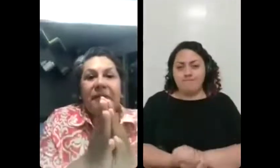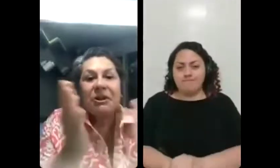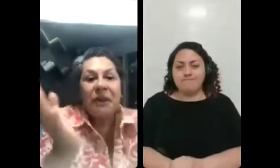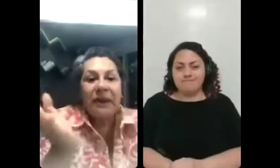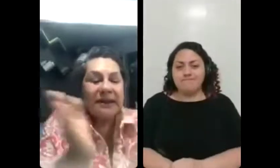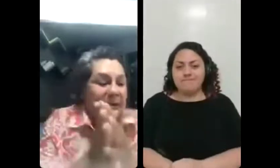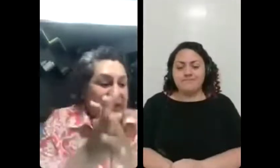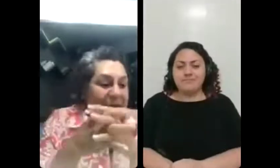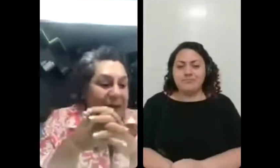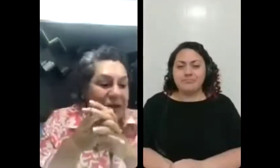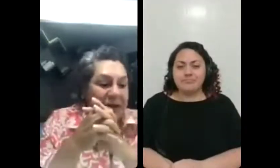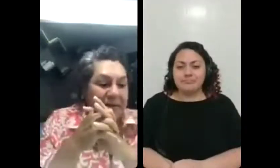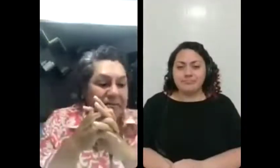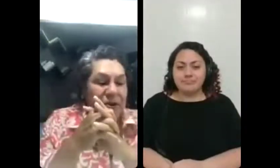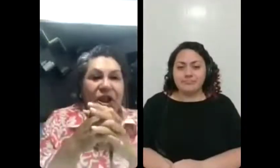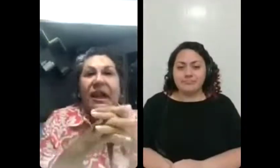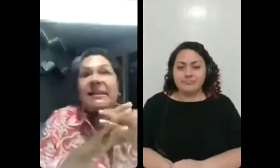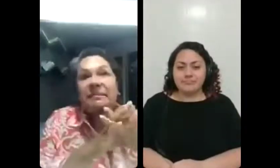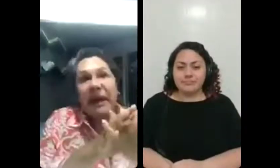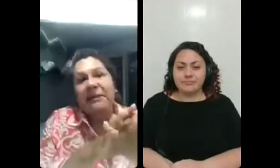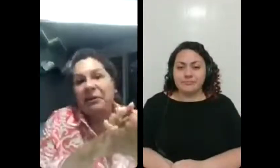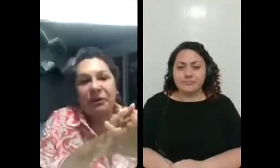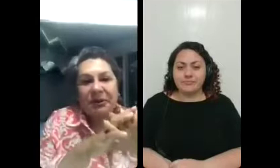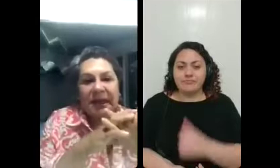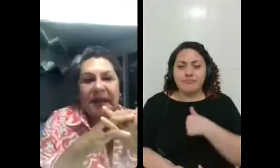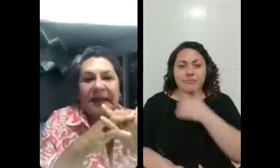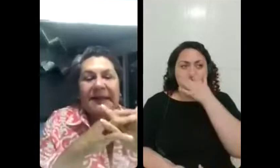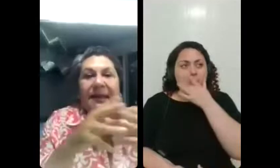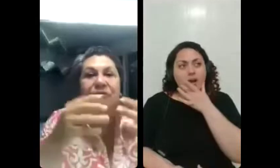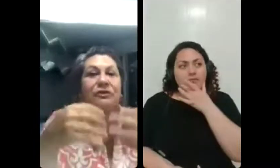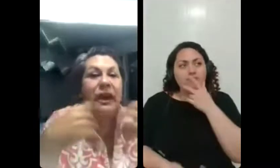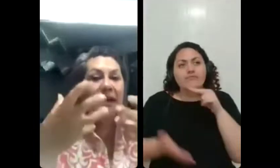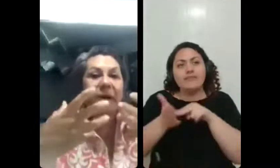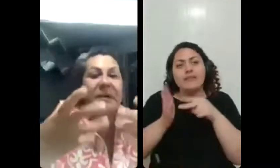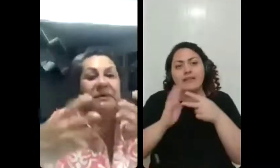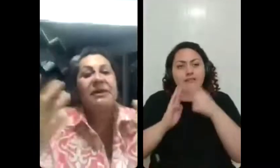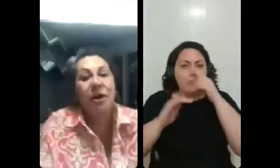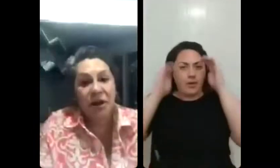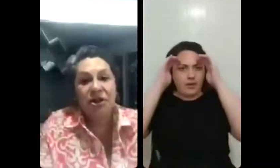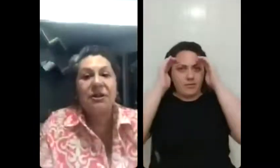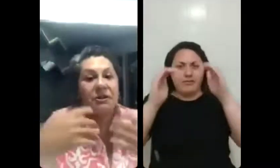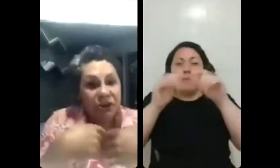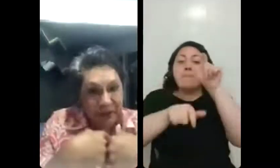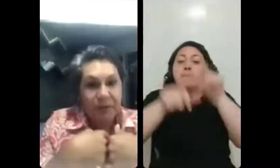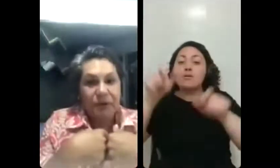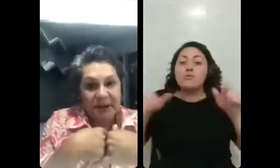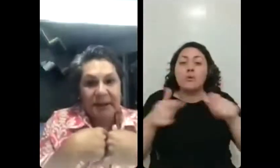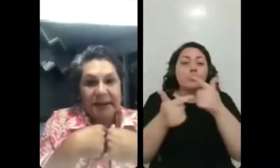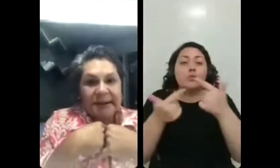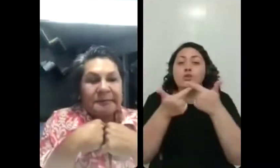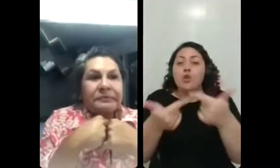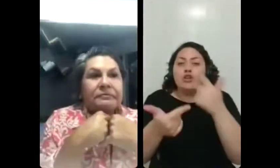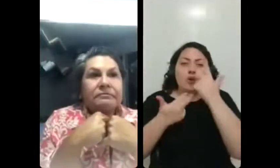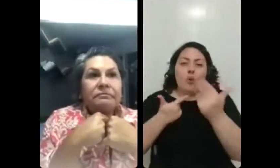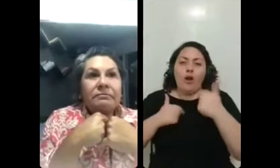Eu acho que é uma questão até de respeito a todos aqueles que não tiveram a mesma sorte que nós tivemos.